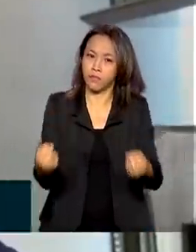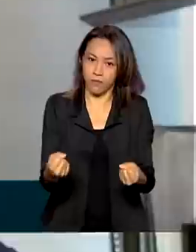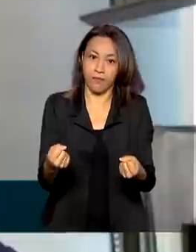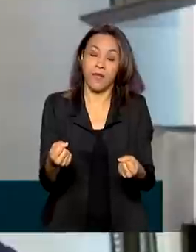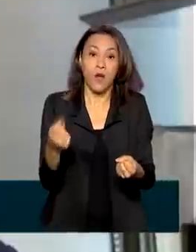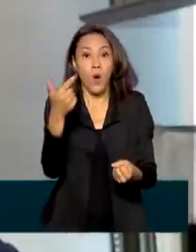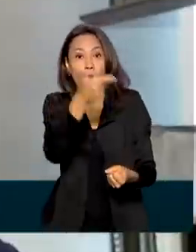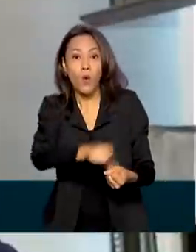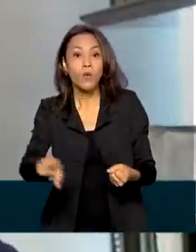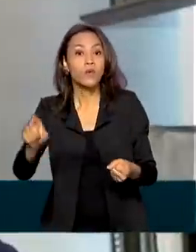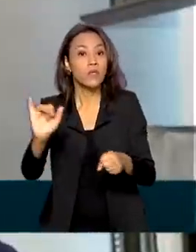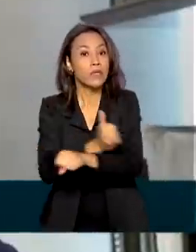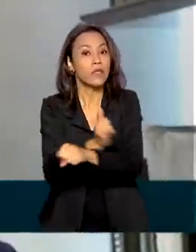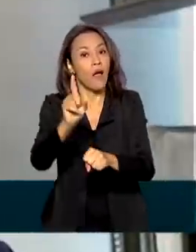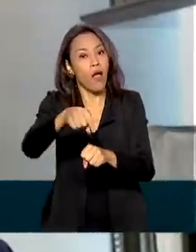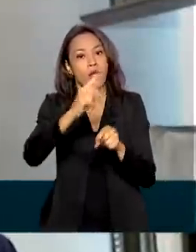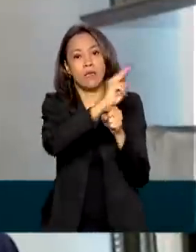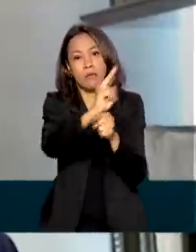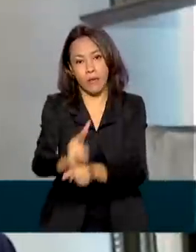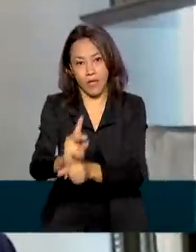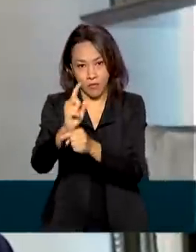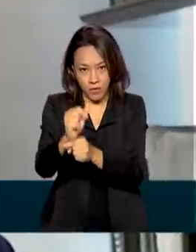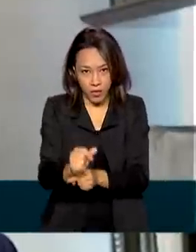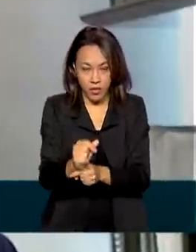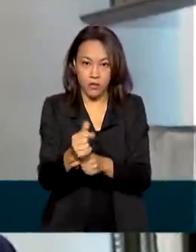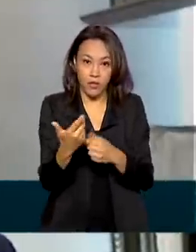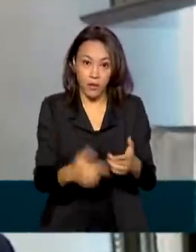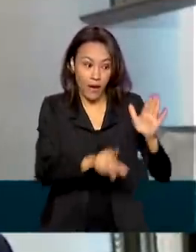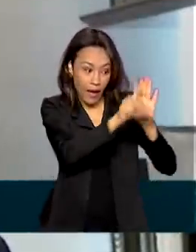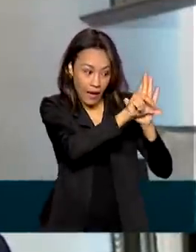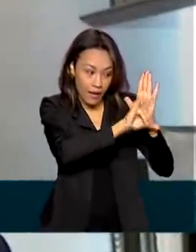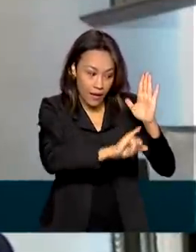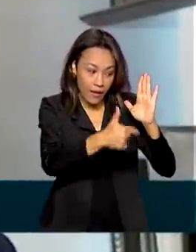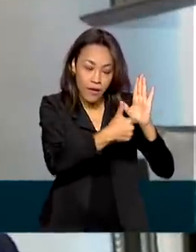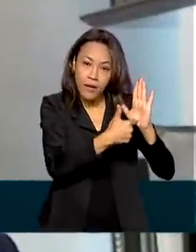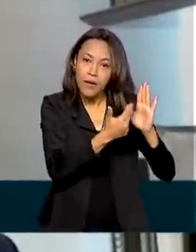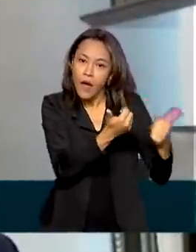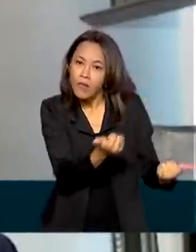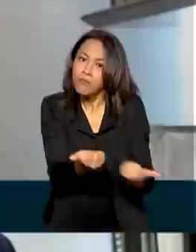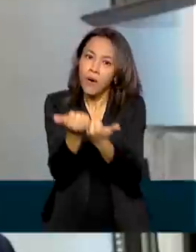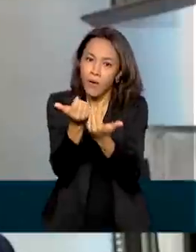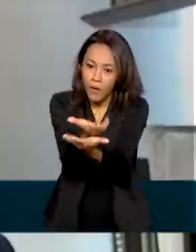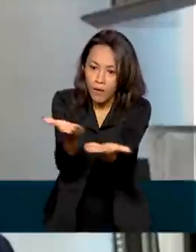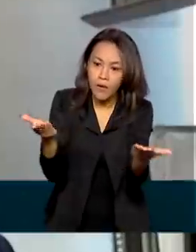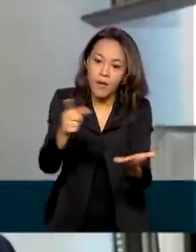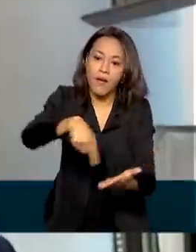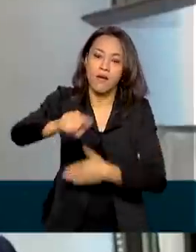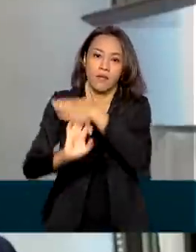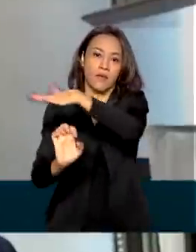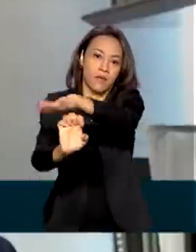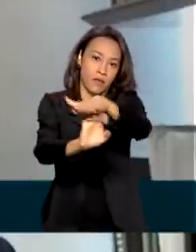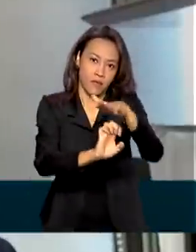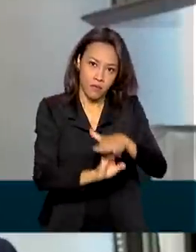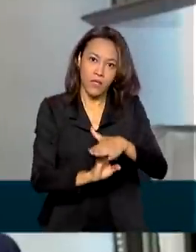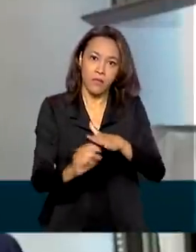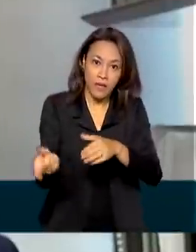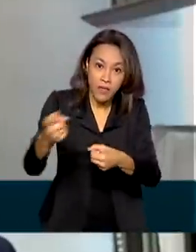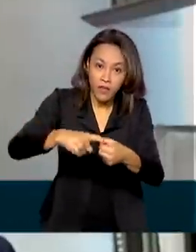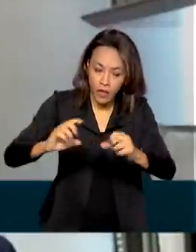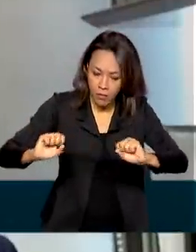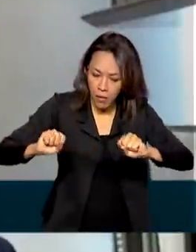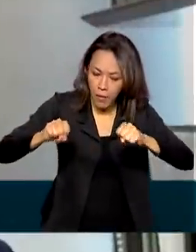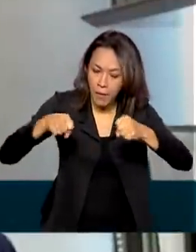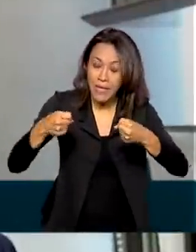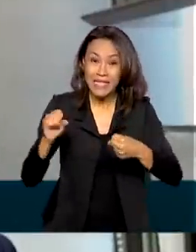empréstimo. E a lei, então, dá melhores condições para quem der empréstimo para a empresa de recuperação. Por quê? Na